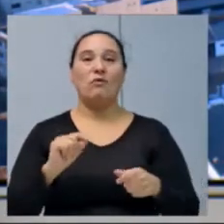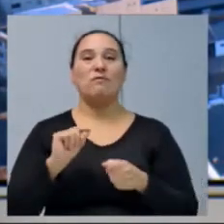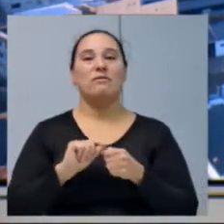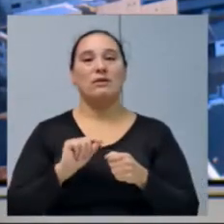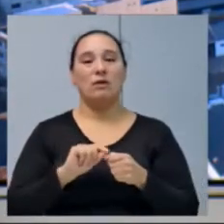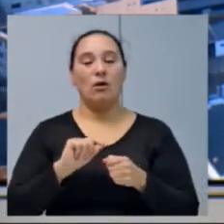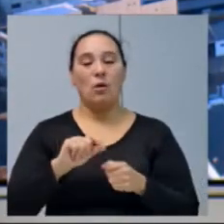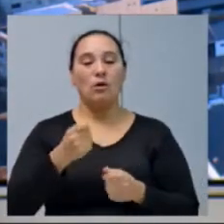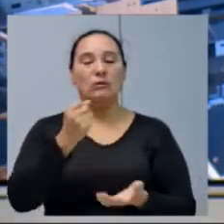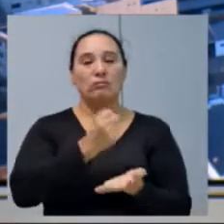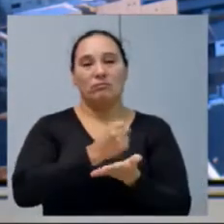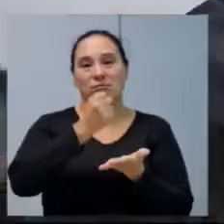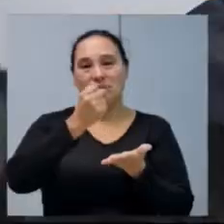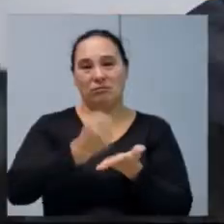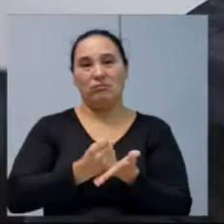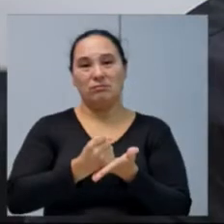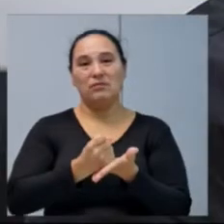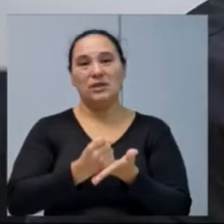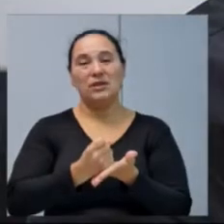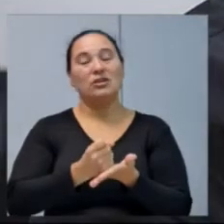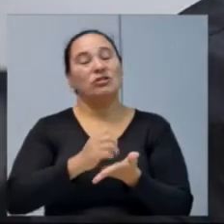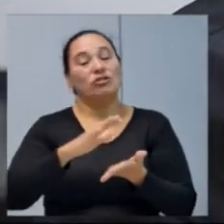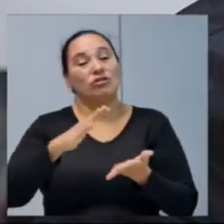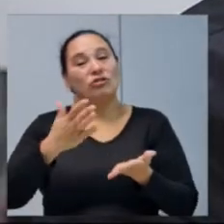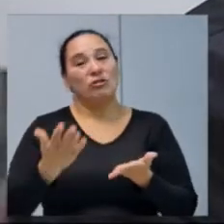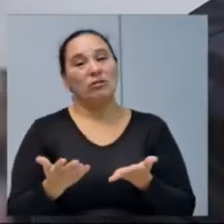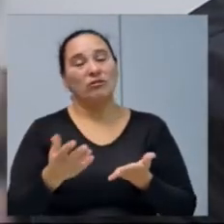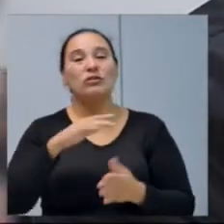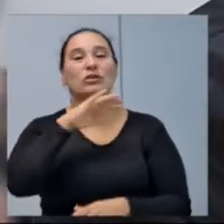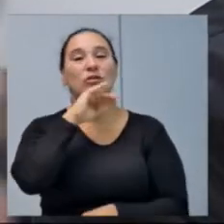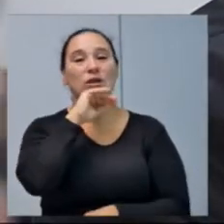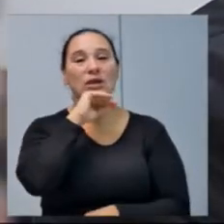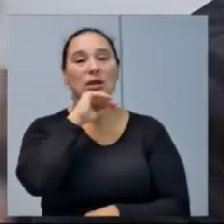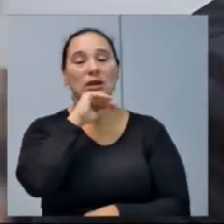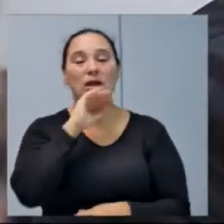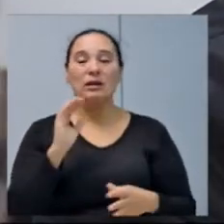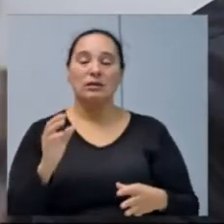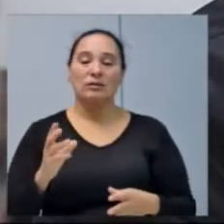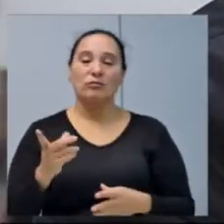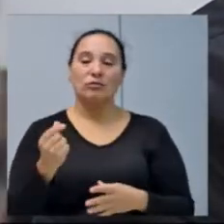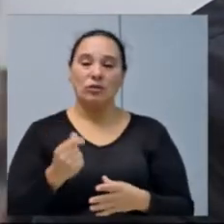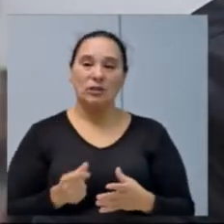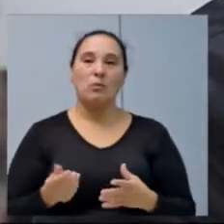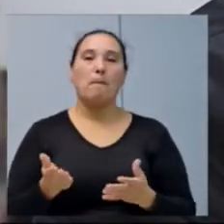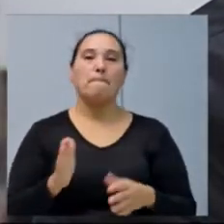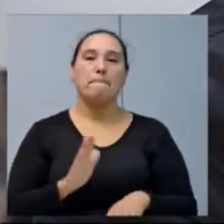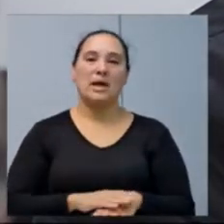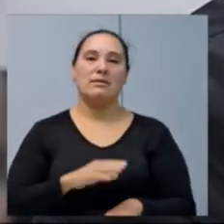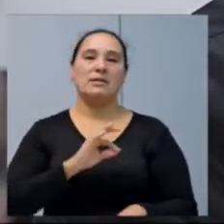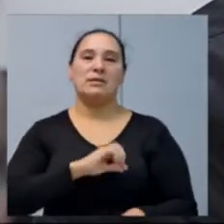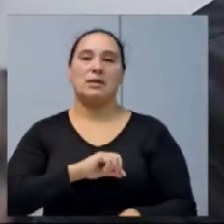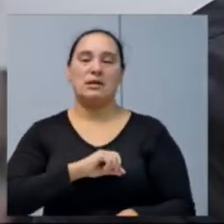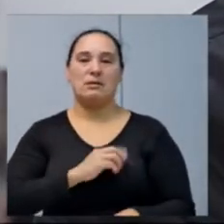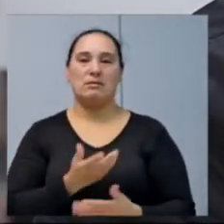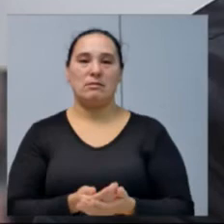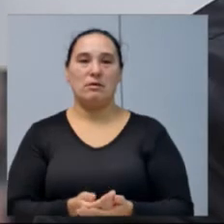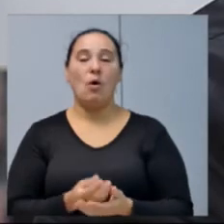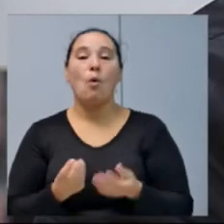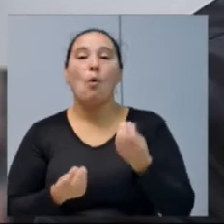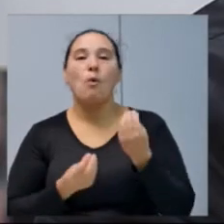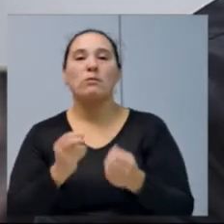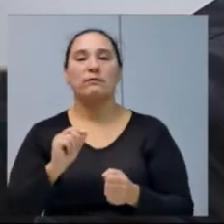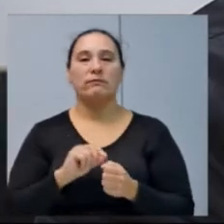outra contratação, que aí também já fica ruim, porque já vai onerar mais. Então, vamos ver como que